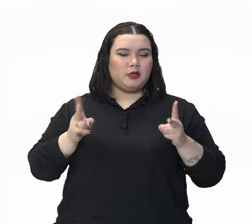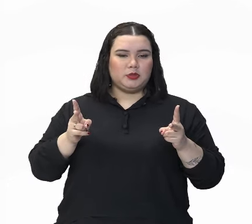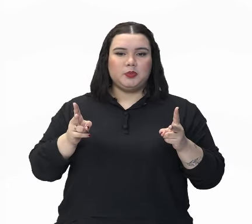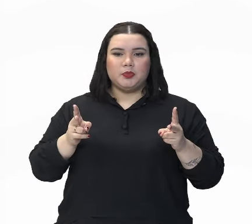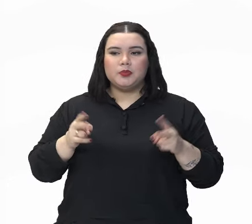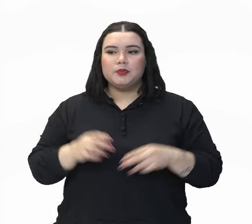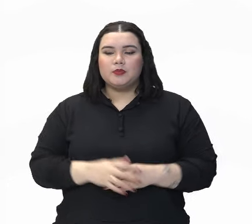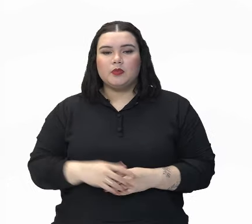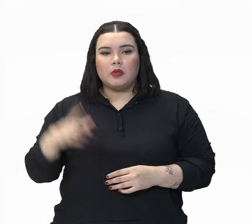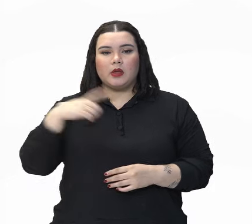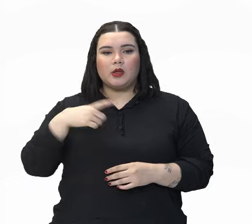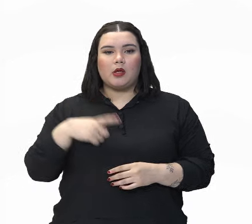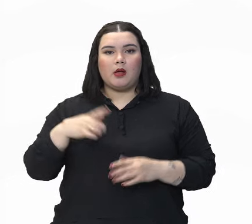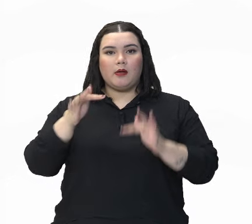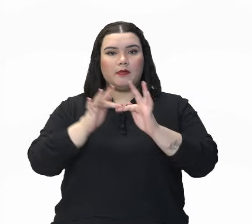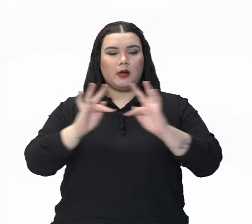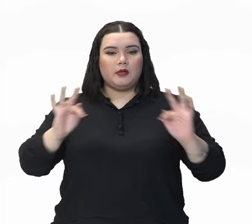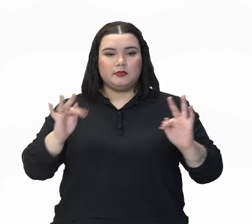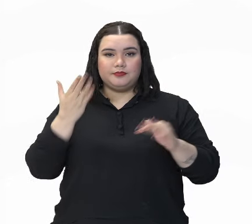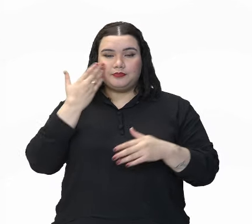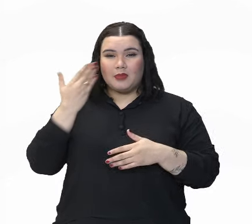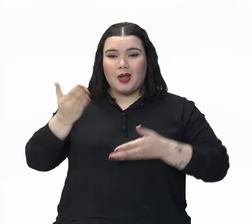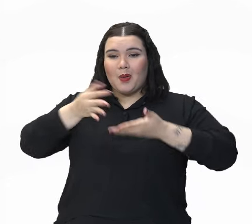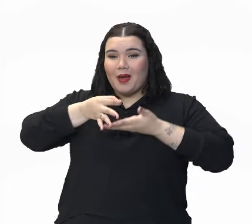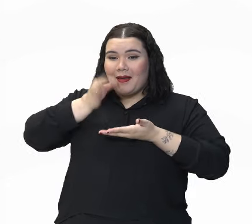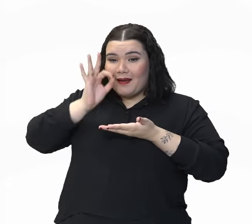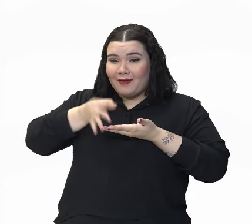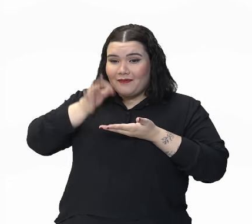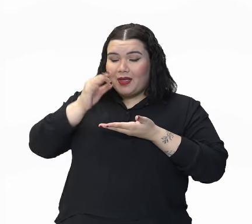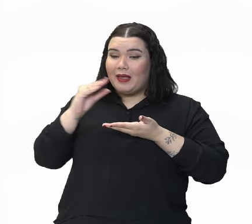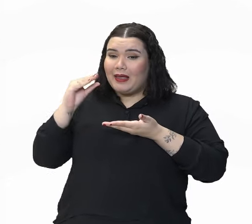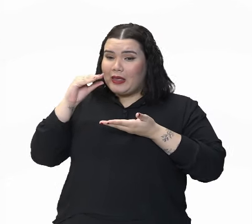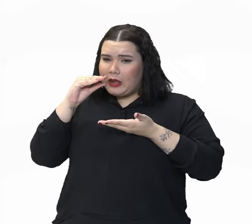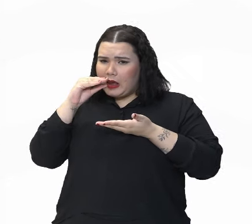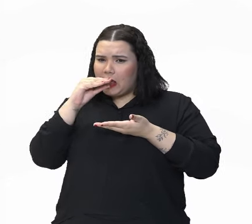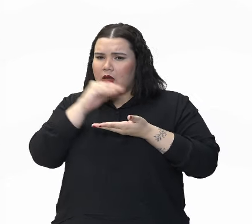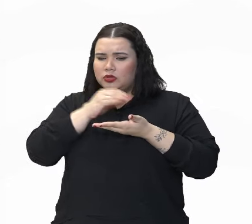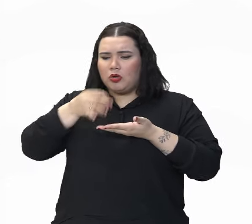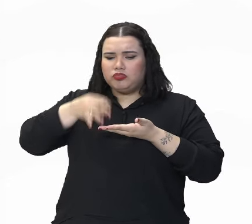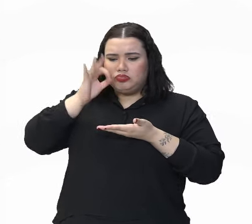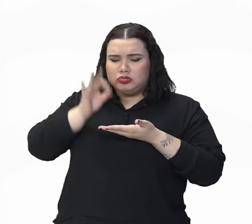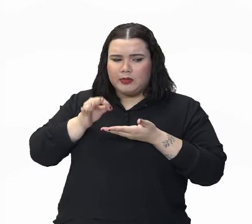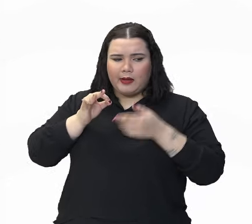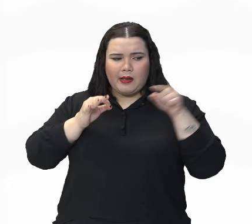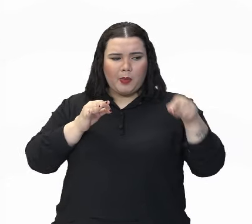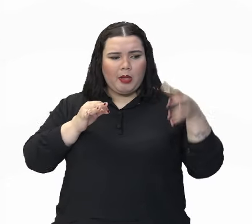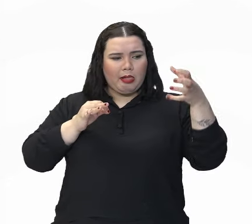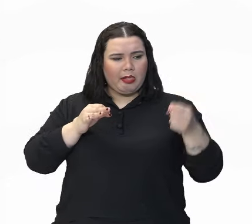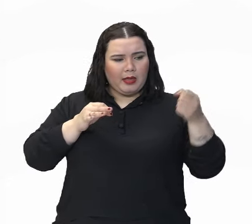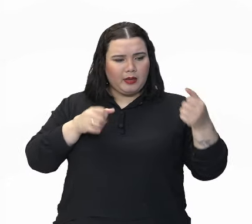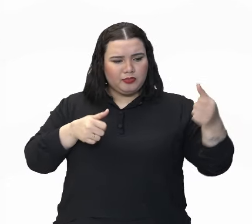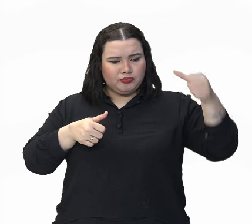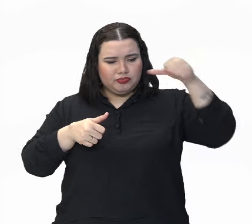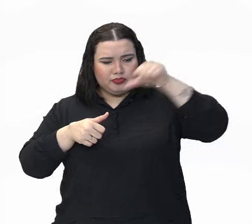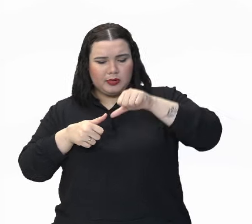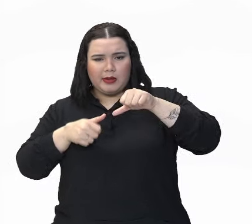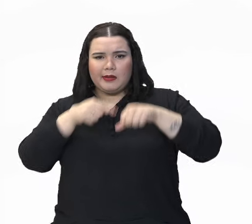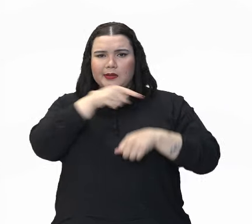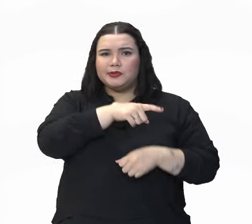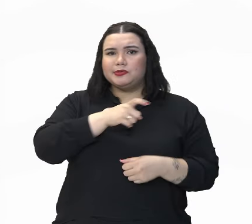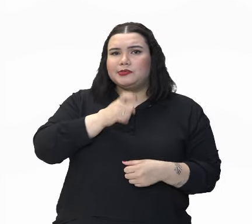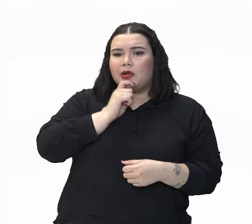Aí nós temos o exemplo, O café está muito quente, mas o leite está